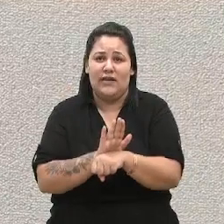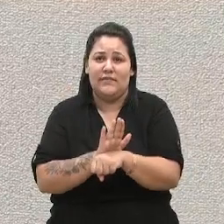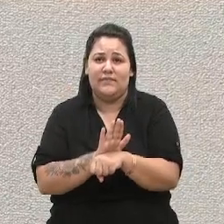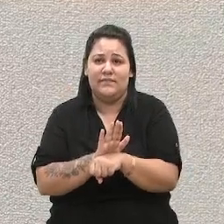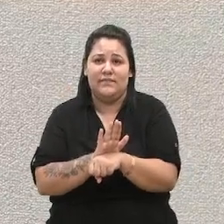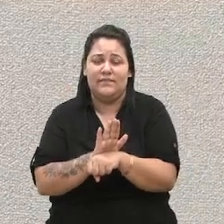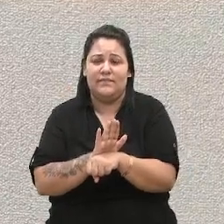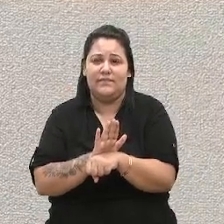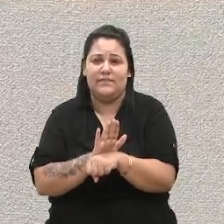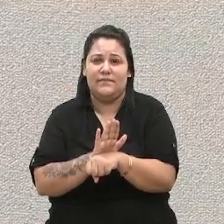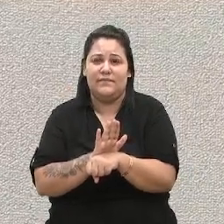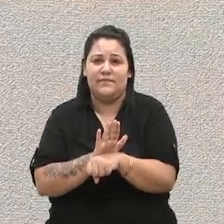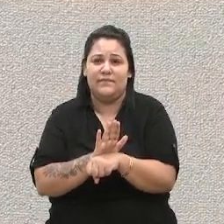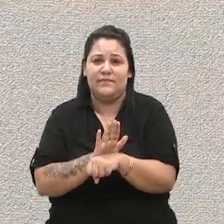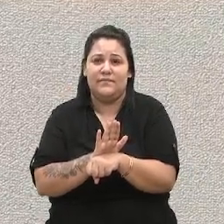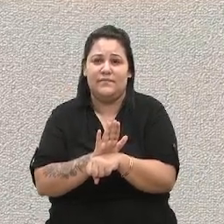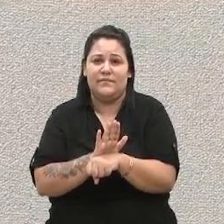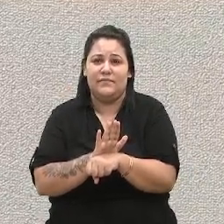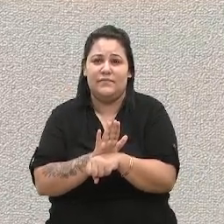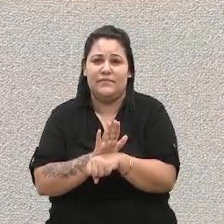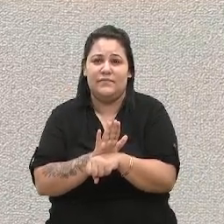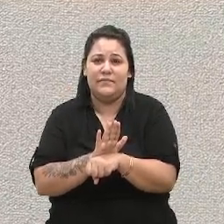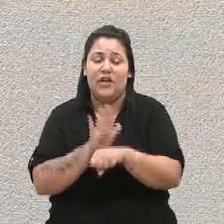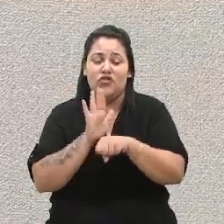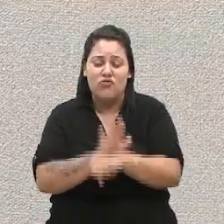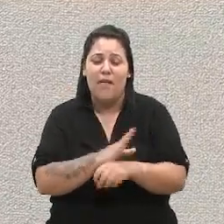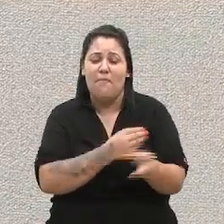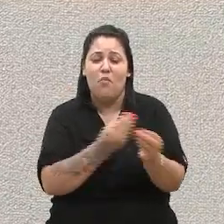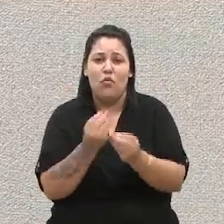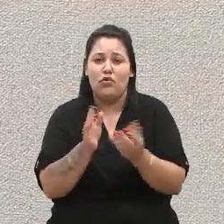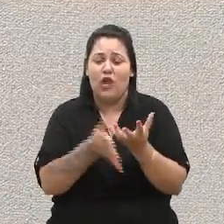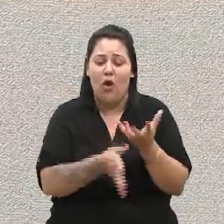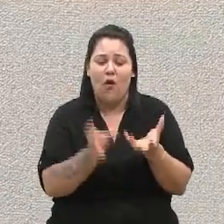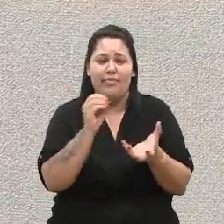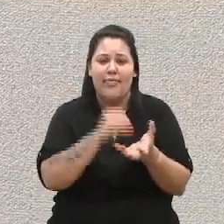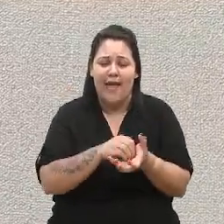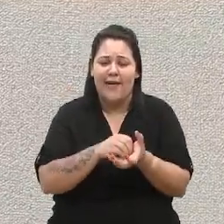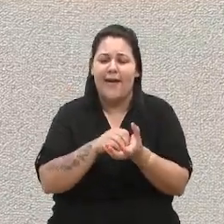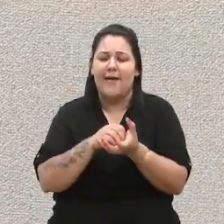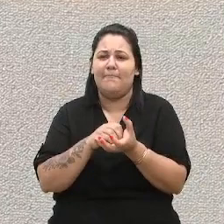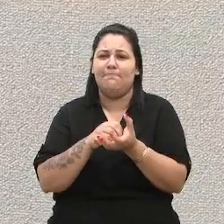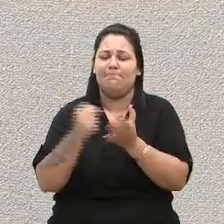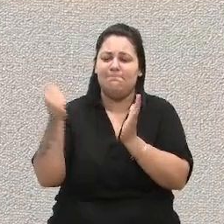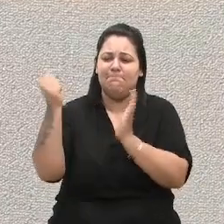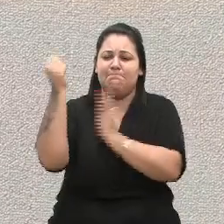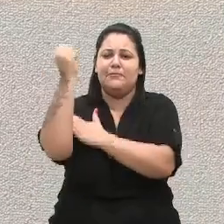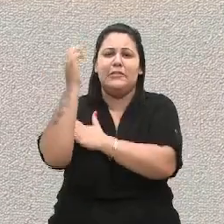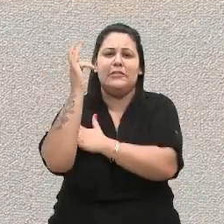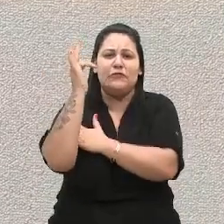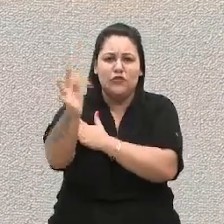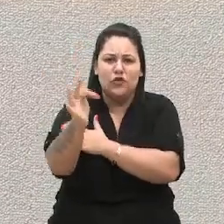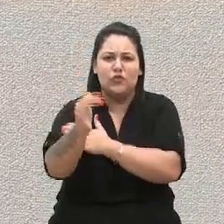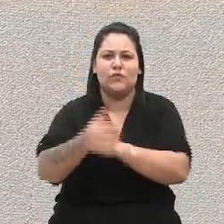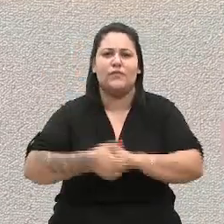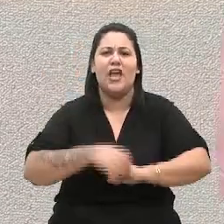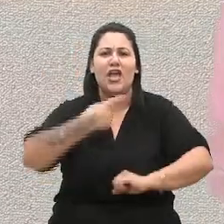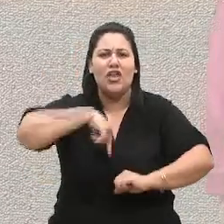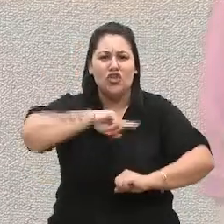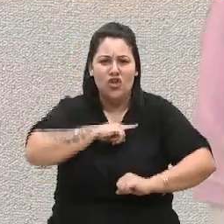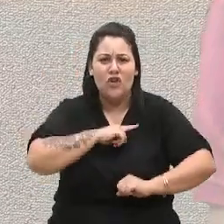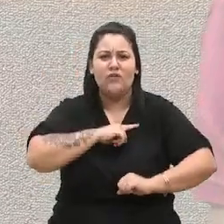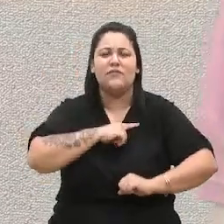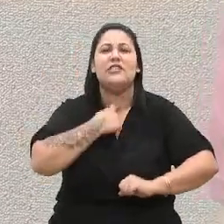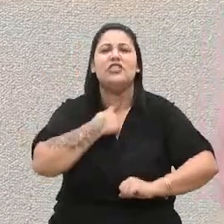do... Vai ajudar muito a Codeca a ficar forte. E é isso que nós desejamos. E eu